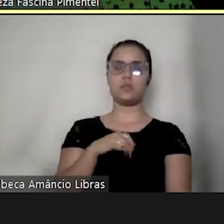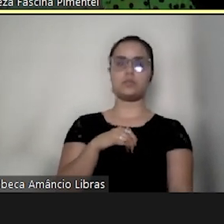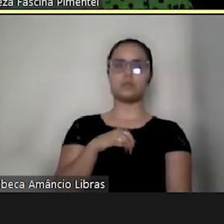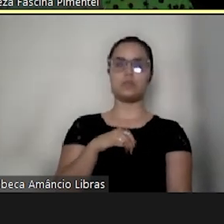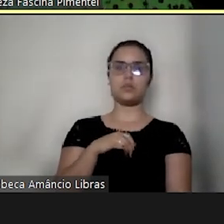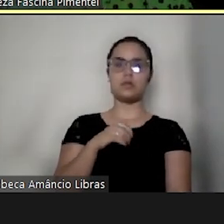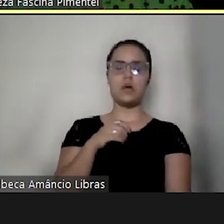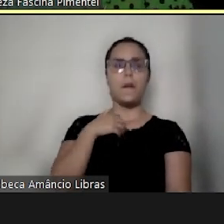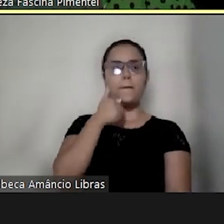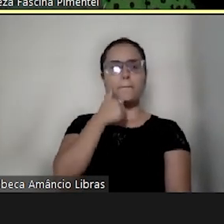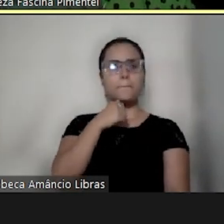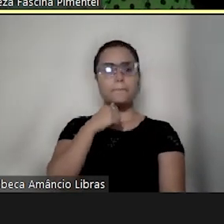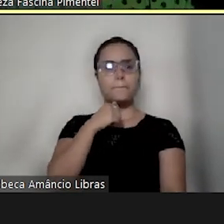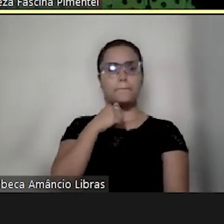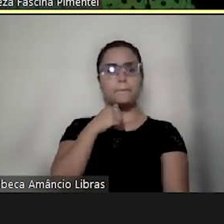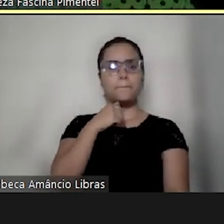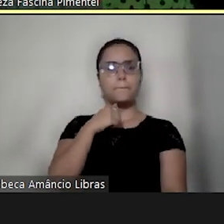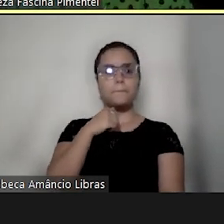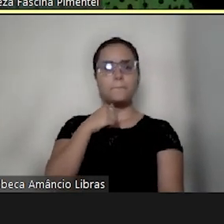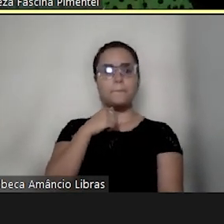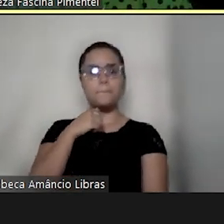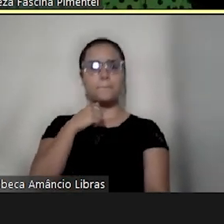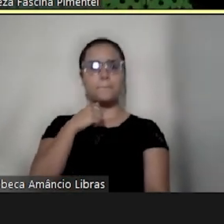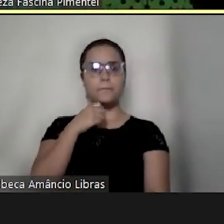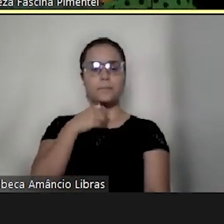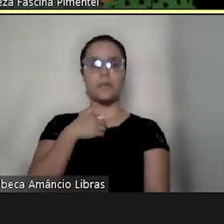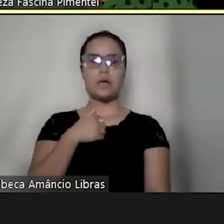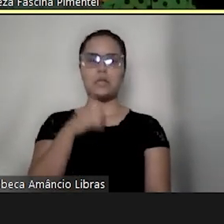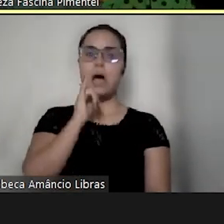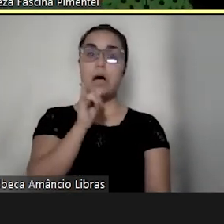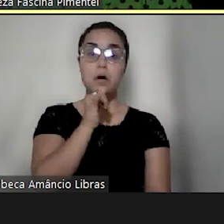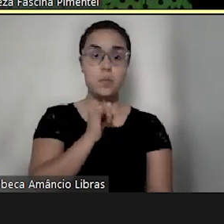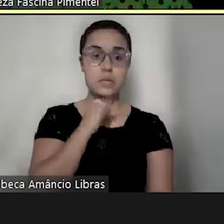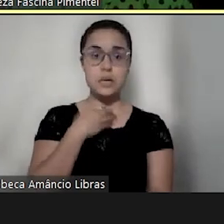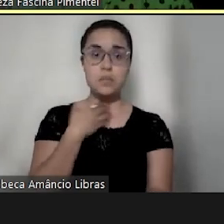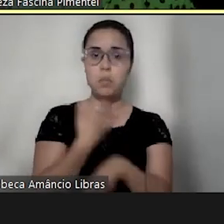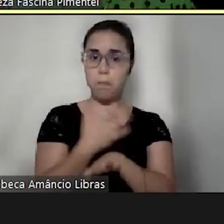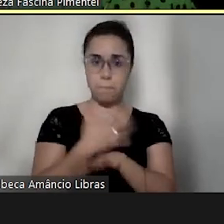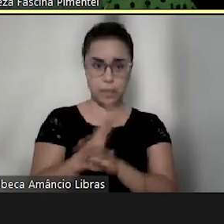mamãe, meu filho saiu, vou dar um exemplo prático, assim.